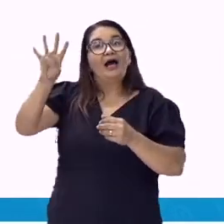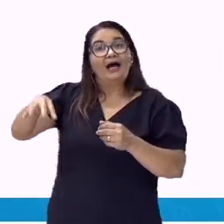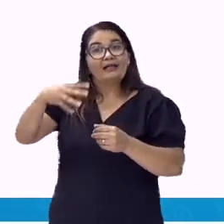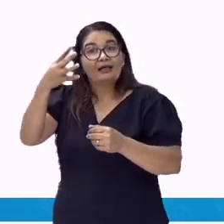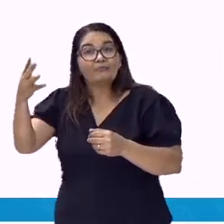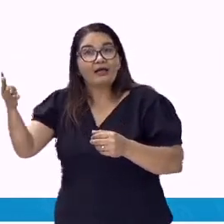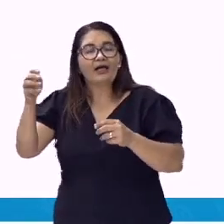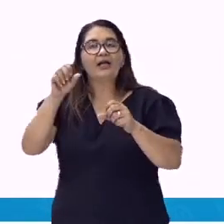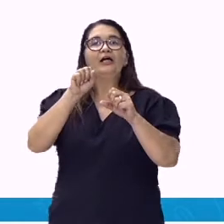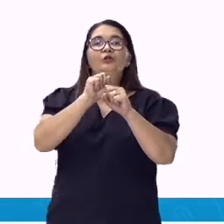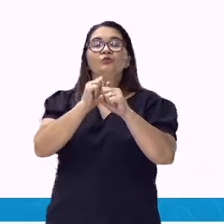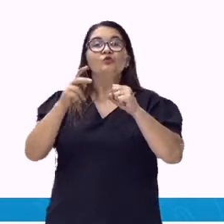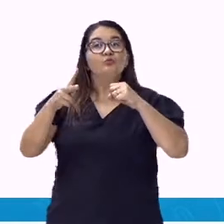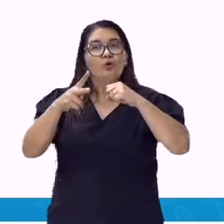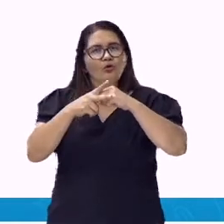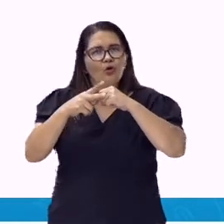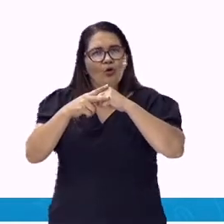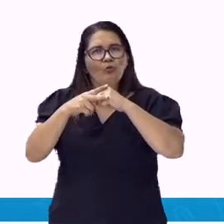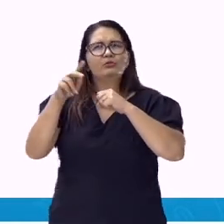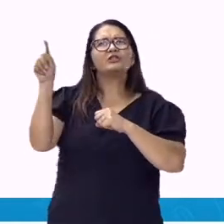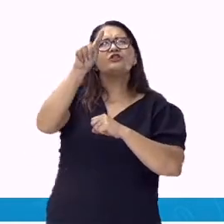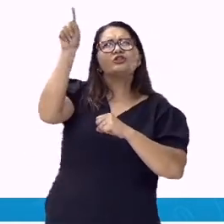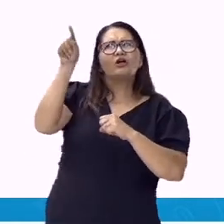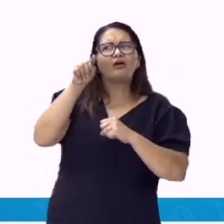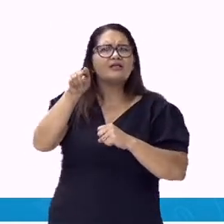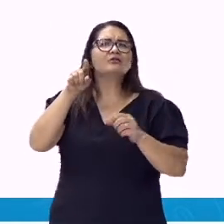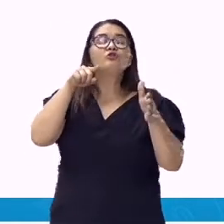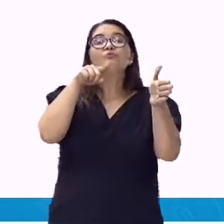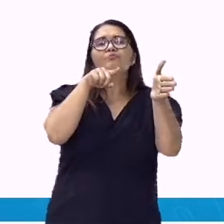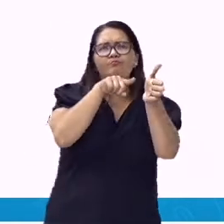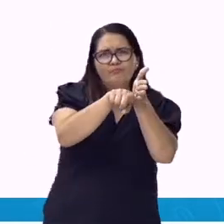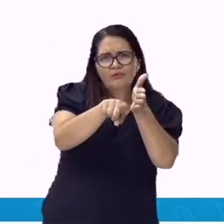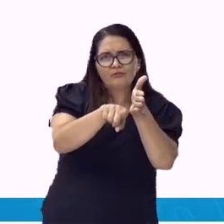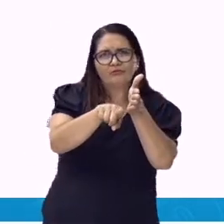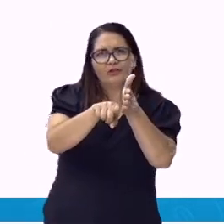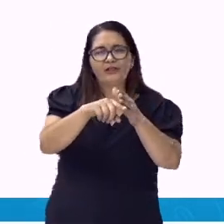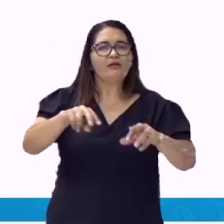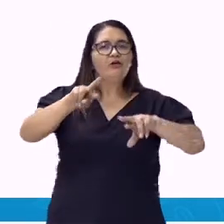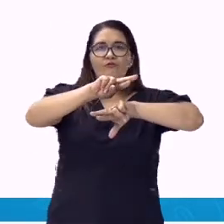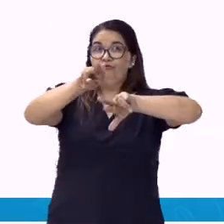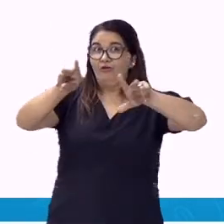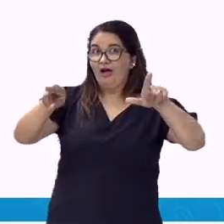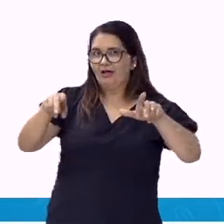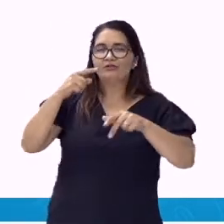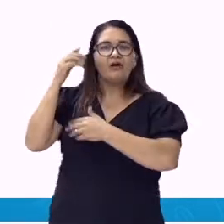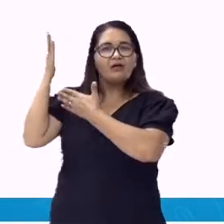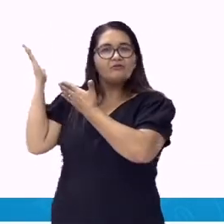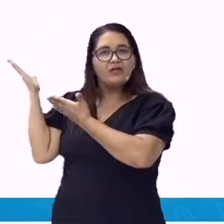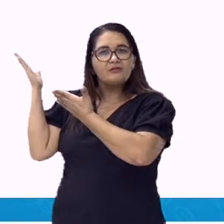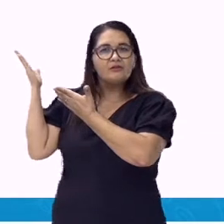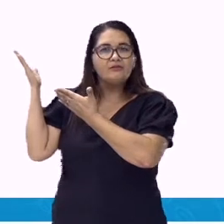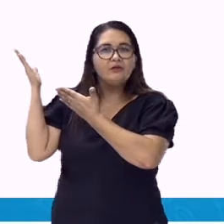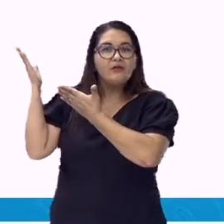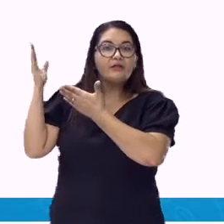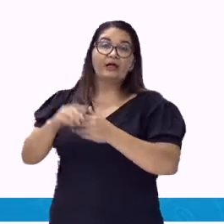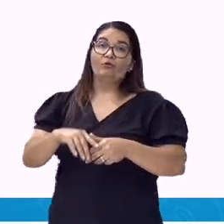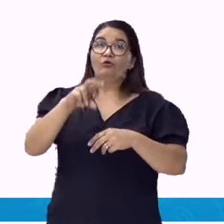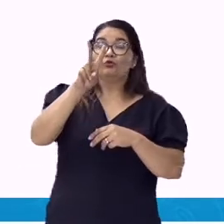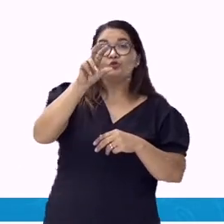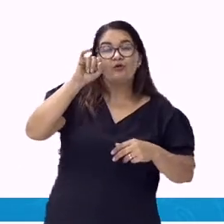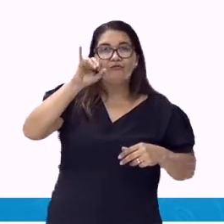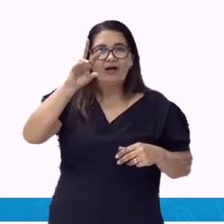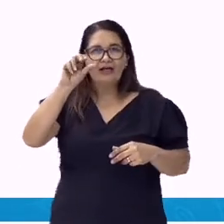interrogativos. São pronomes interrogativos variáveis. Qual, quais, quanto,